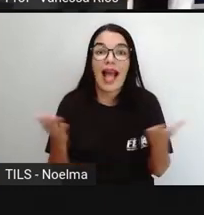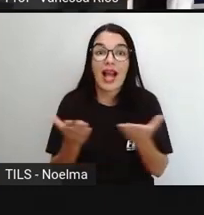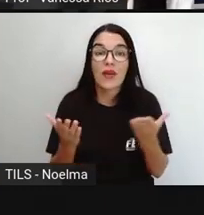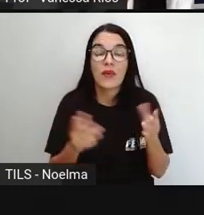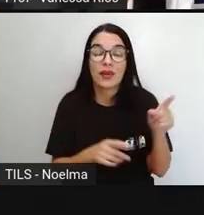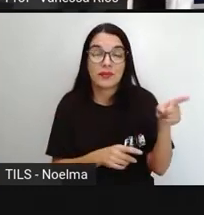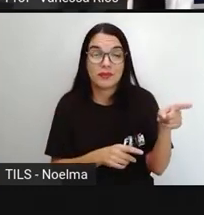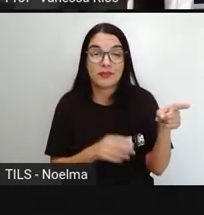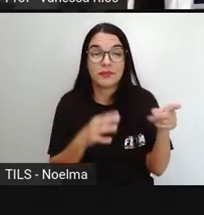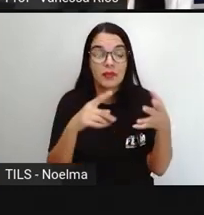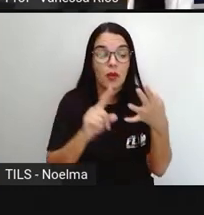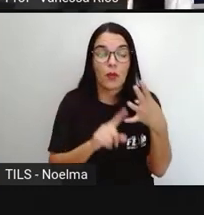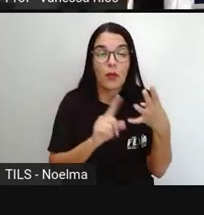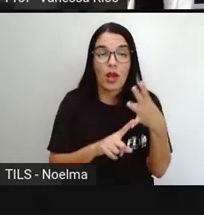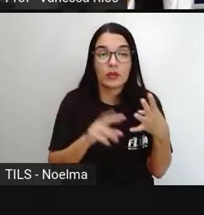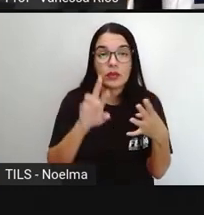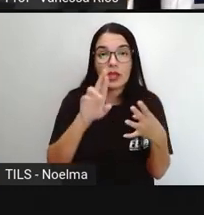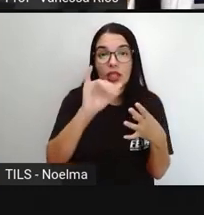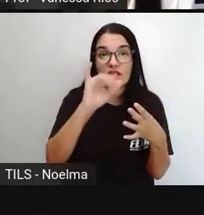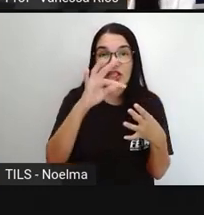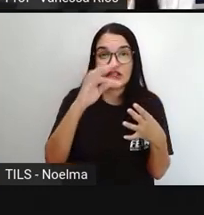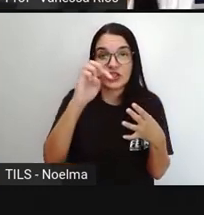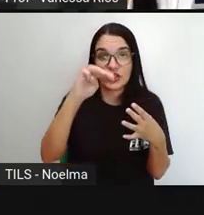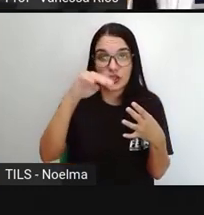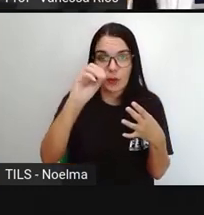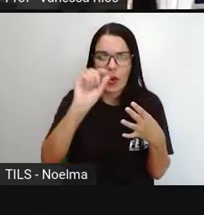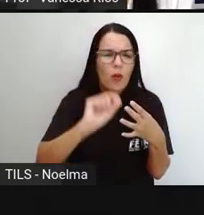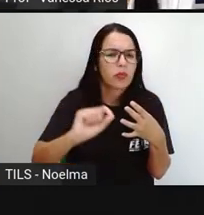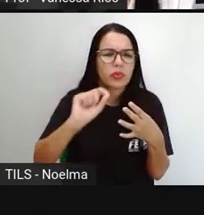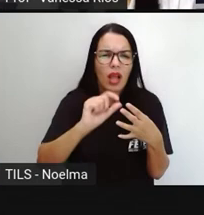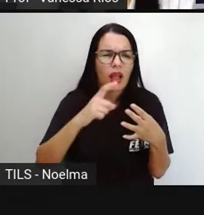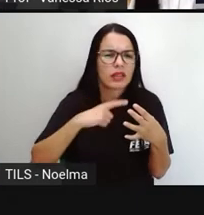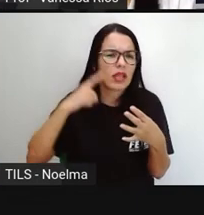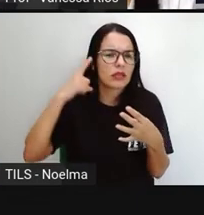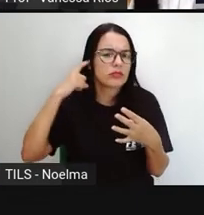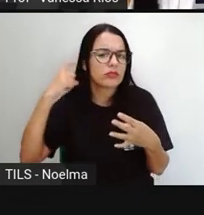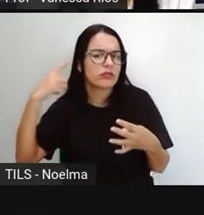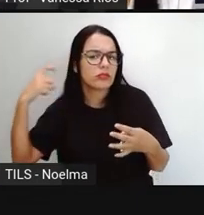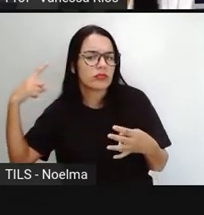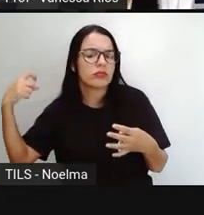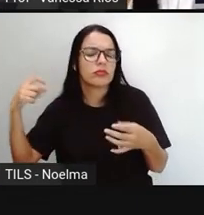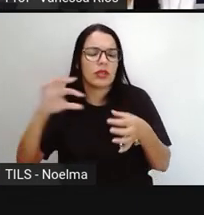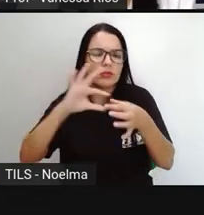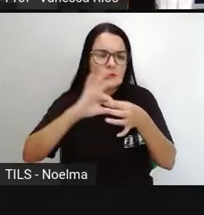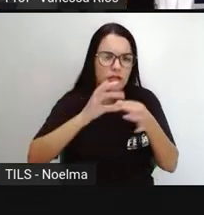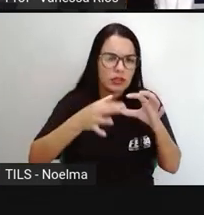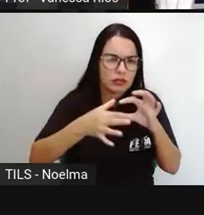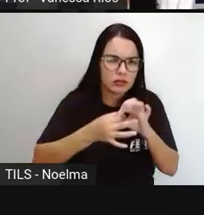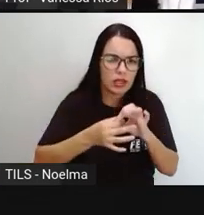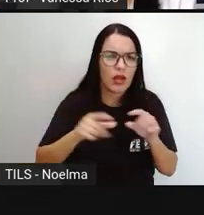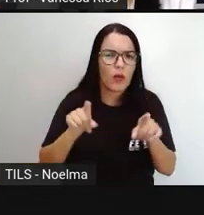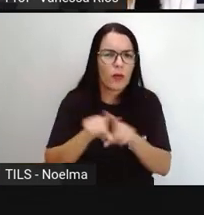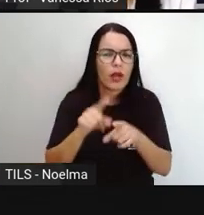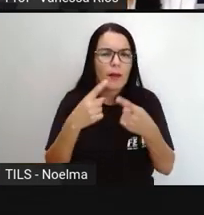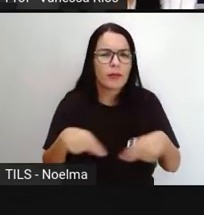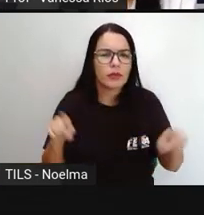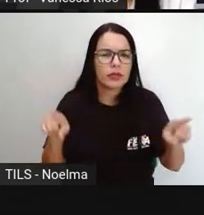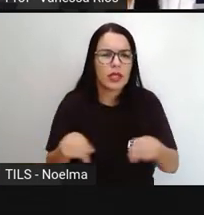E temos também o ritmo. O ritmo, ele está relacionado à sonoridade, com a sonoridade, com a